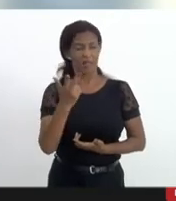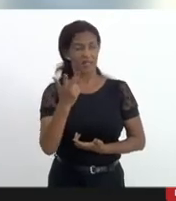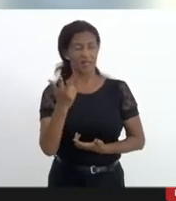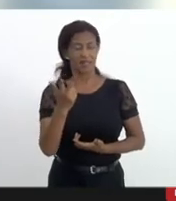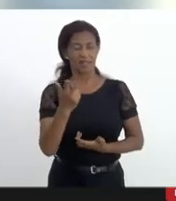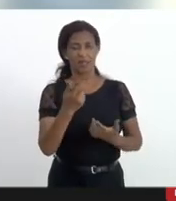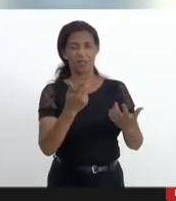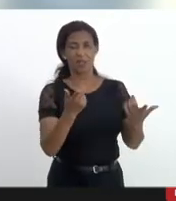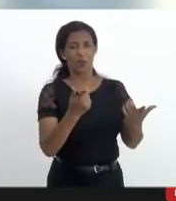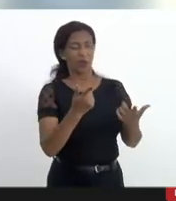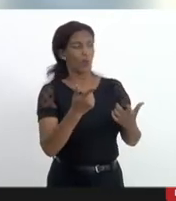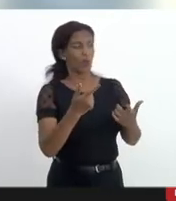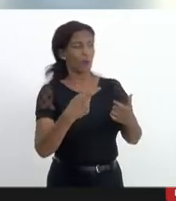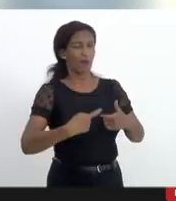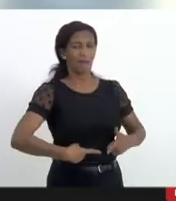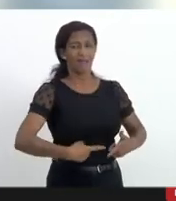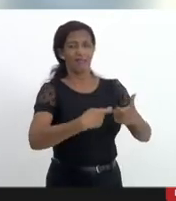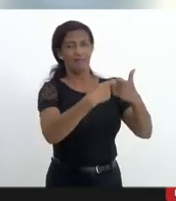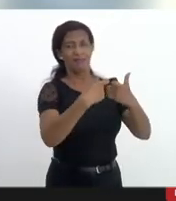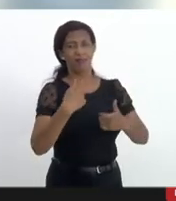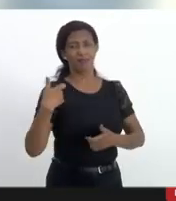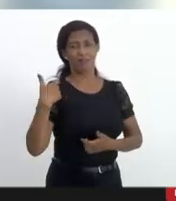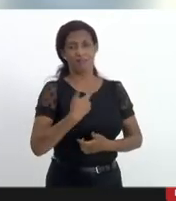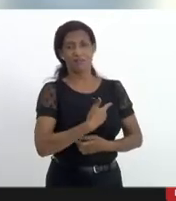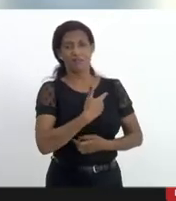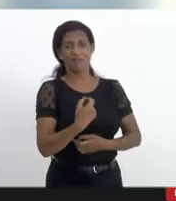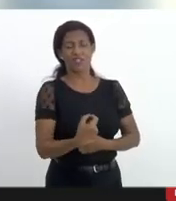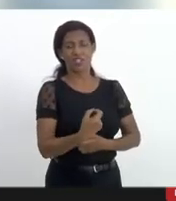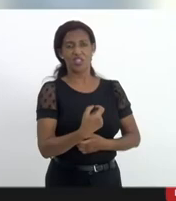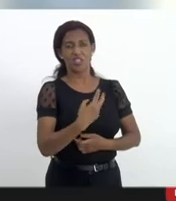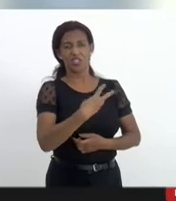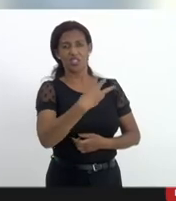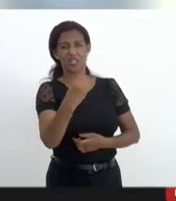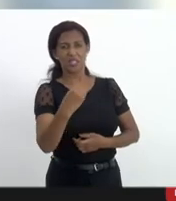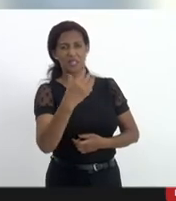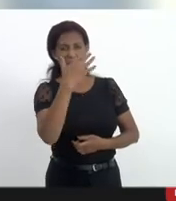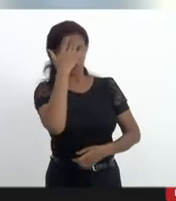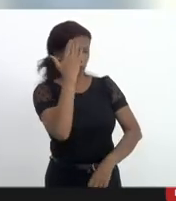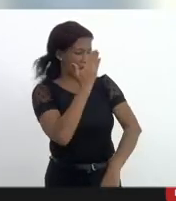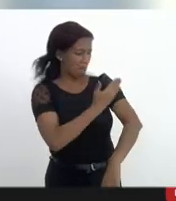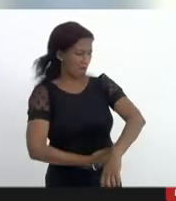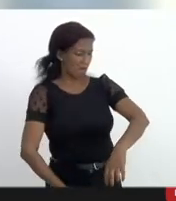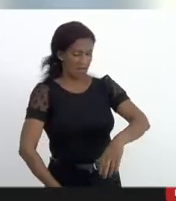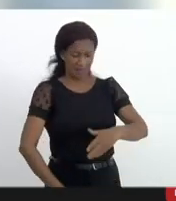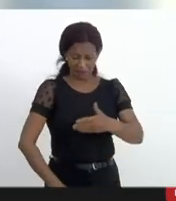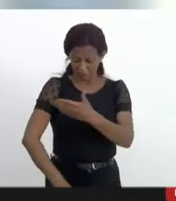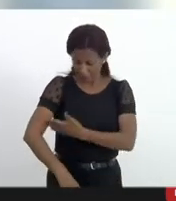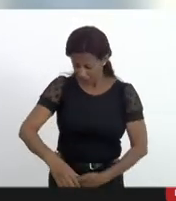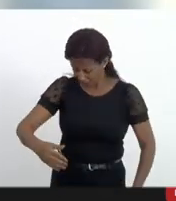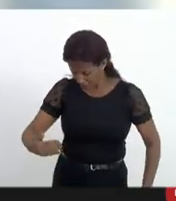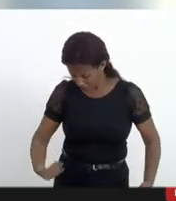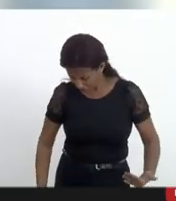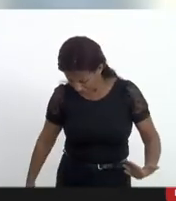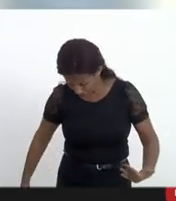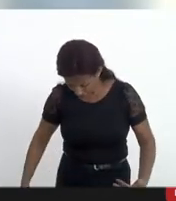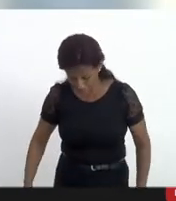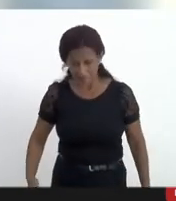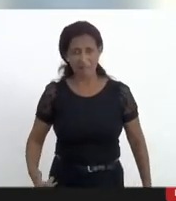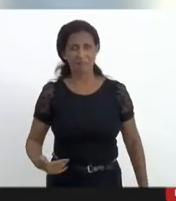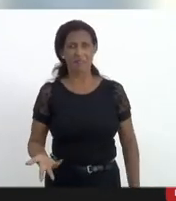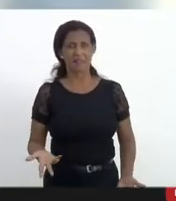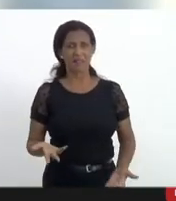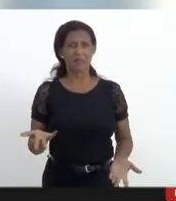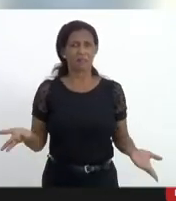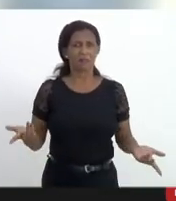de entre 20 e 30 anos mutilada já sem perna sem braço bi amputado tetra